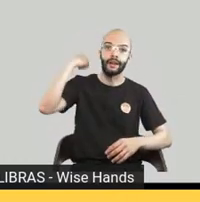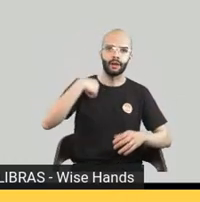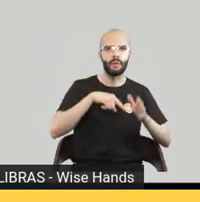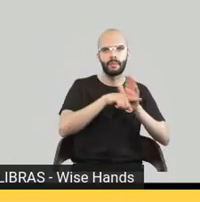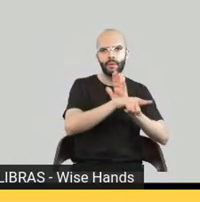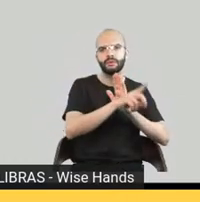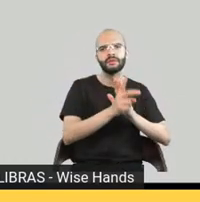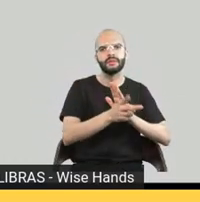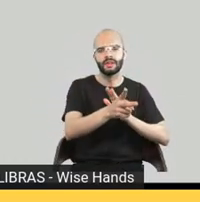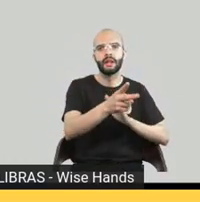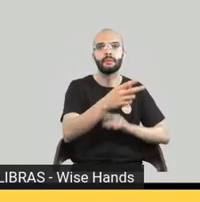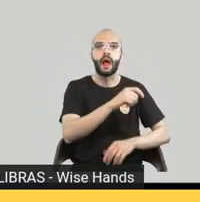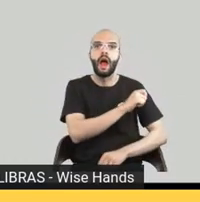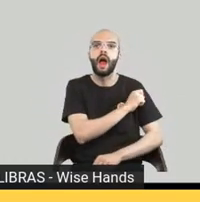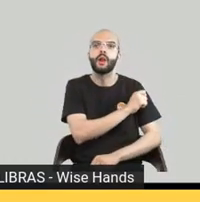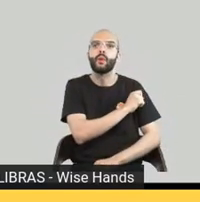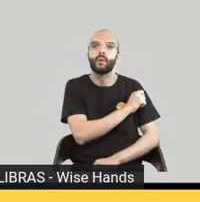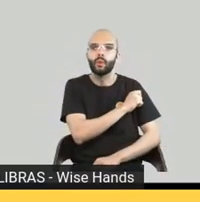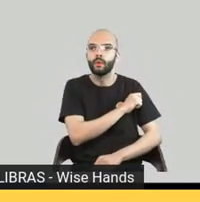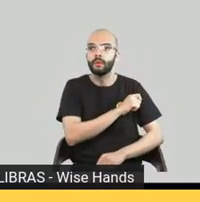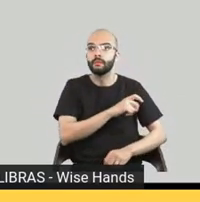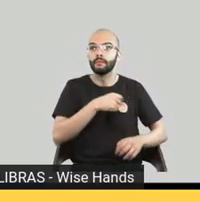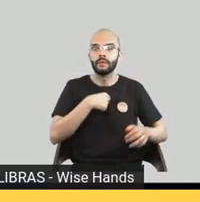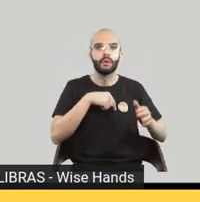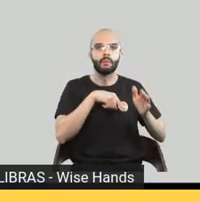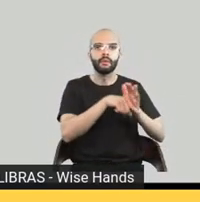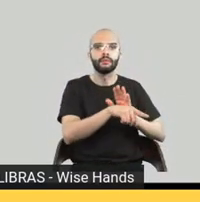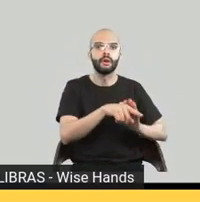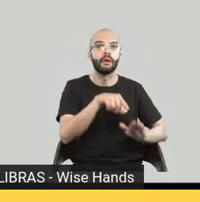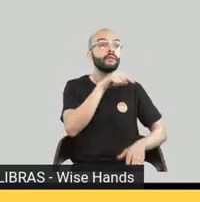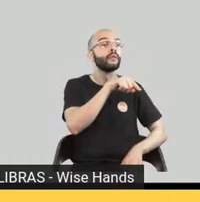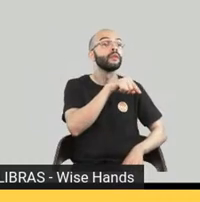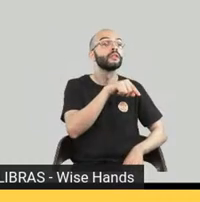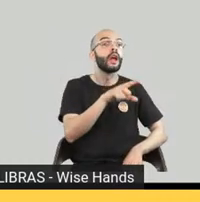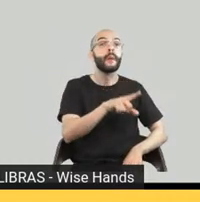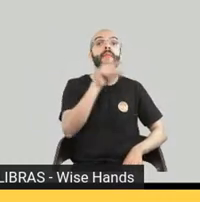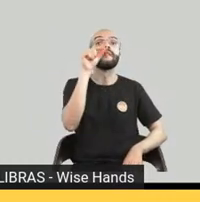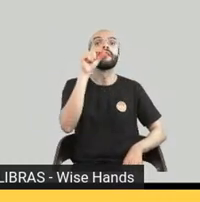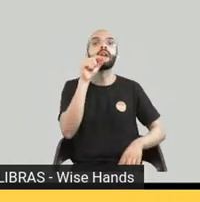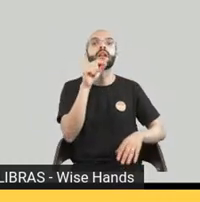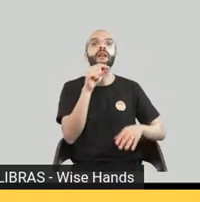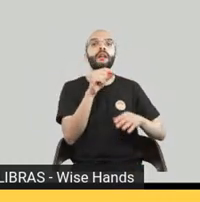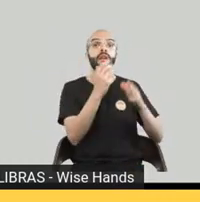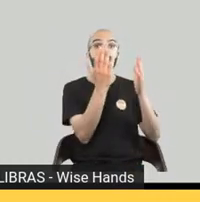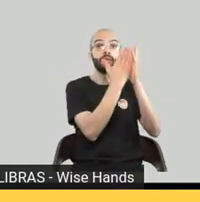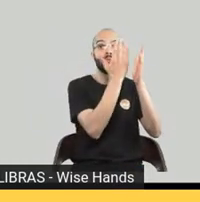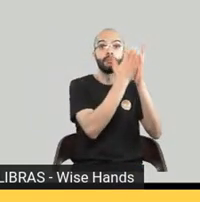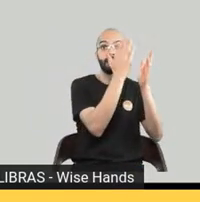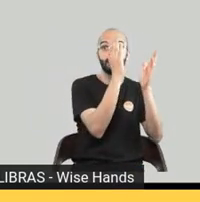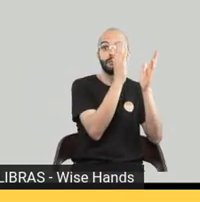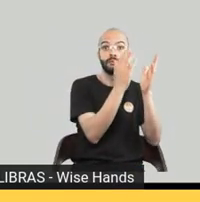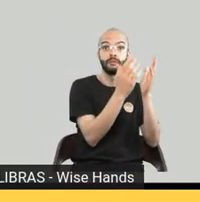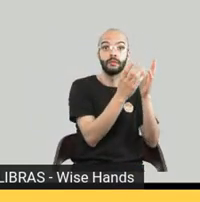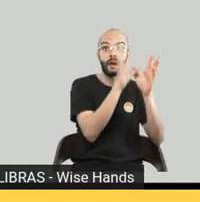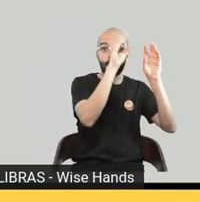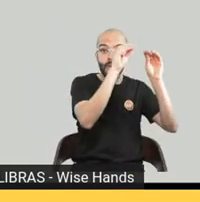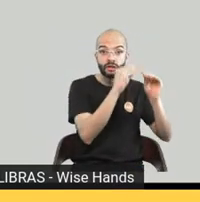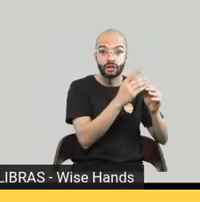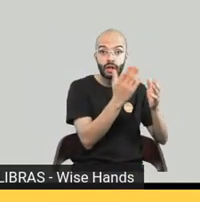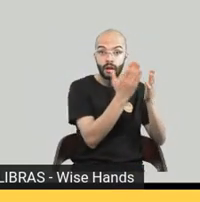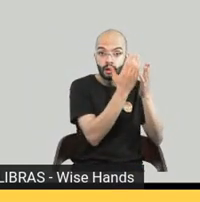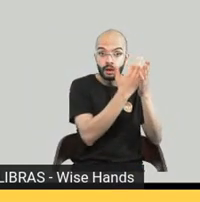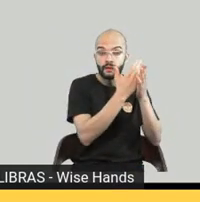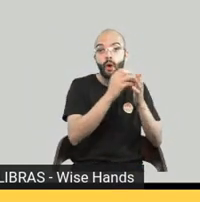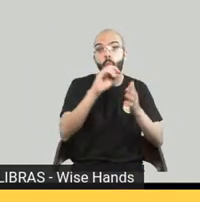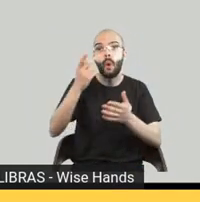se houvesse nessa preferência o digital ou o impresso ah eu prefiro o impresso porque eu posso pegar no livro sentir o cheiro do livro mas o